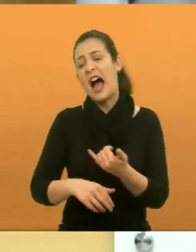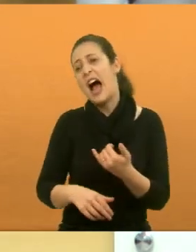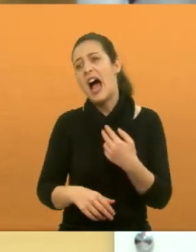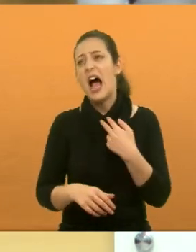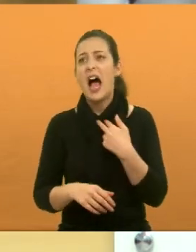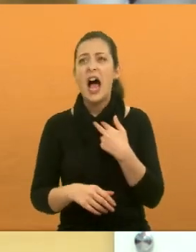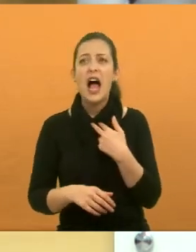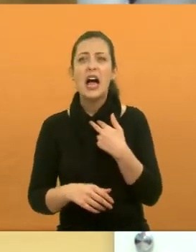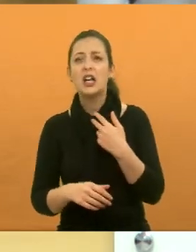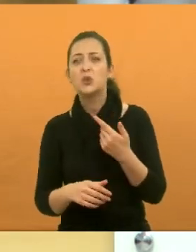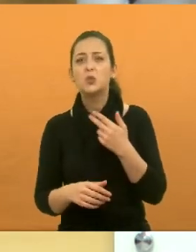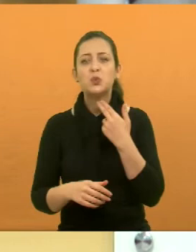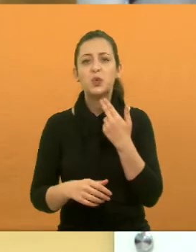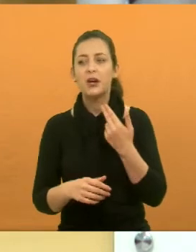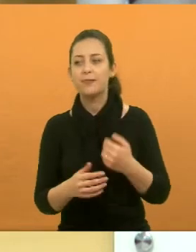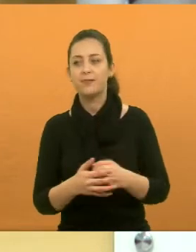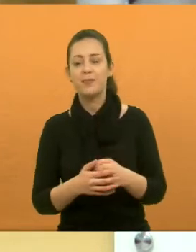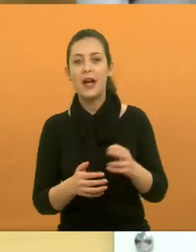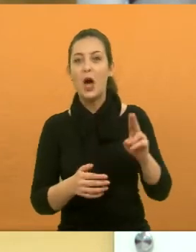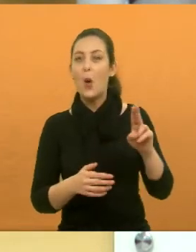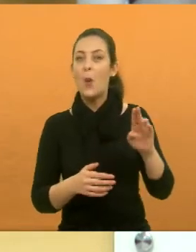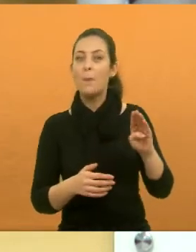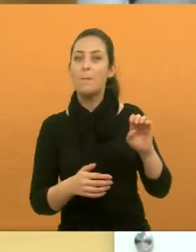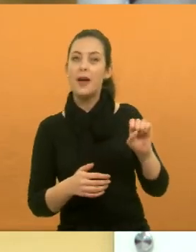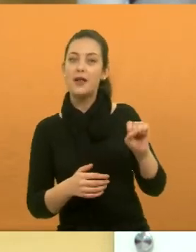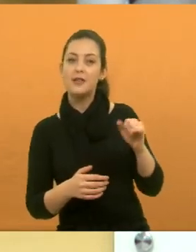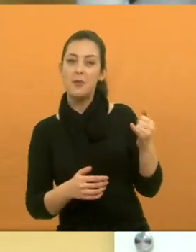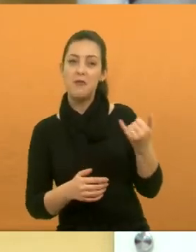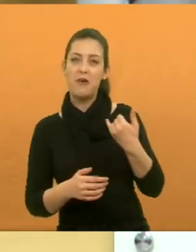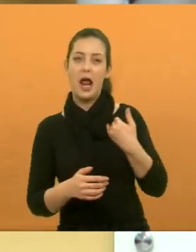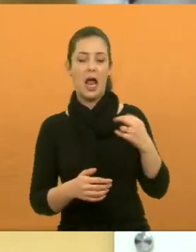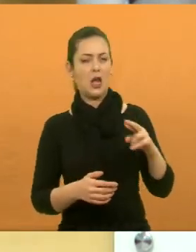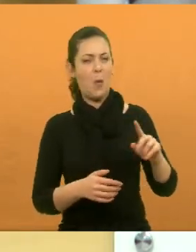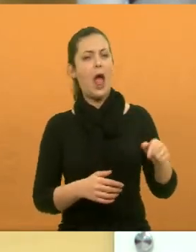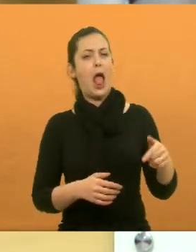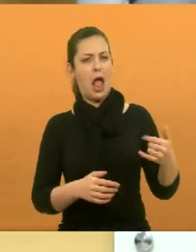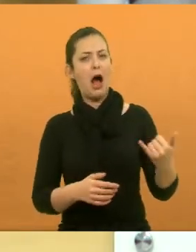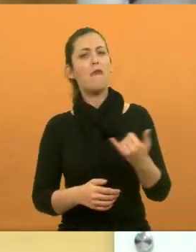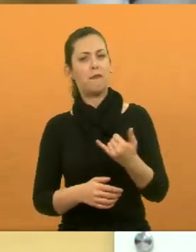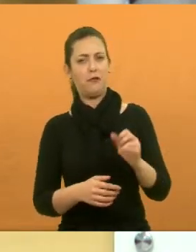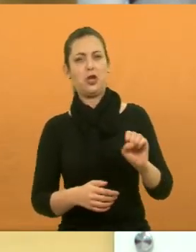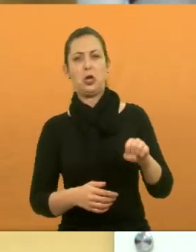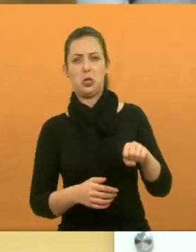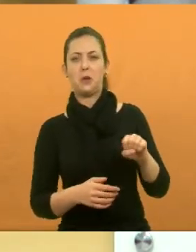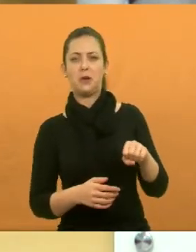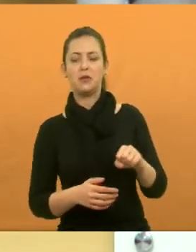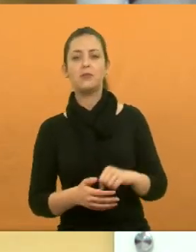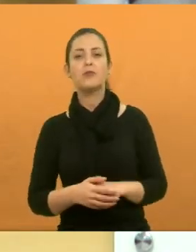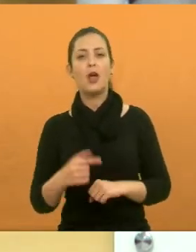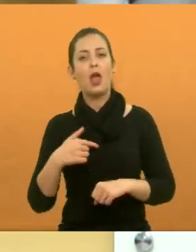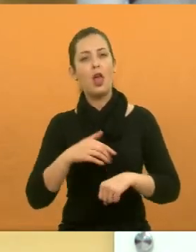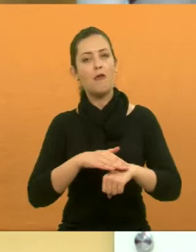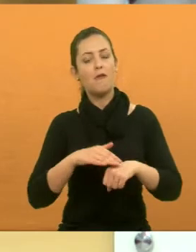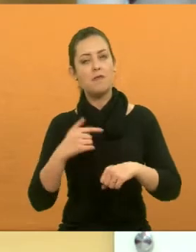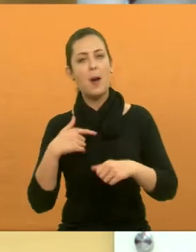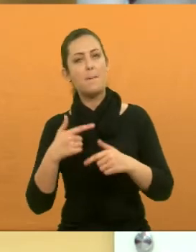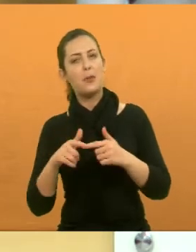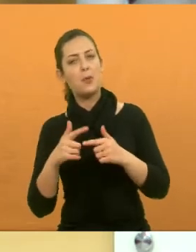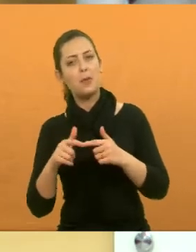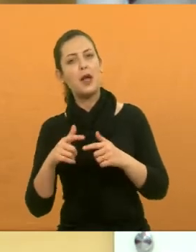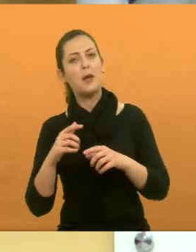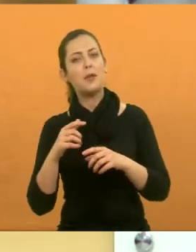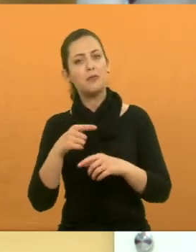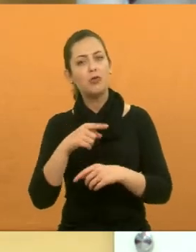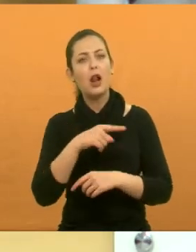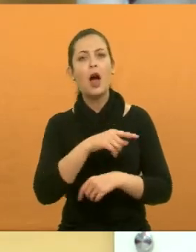Conversei na UBS e me falaram que não é muito bem assim, não, que eles realmente comunicam. Enfim, ficaram de conversar, eu levei o problema na UBS do Parque